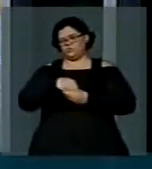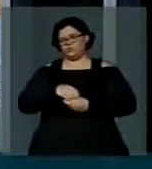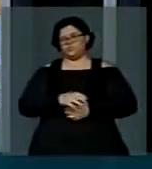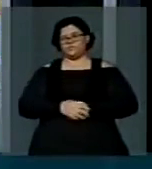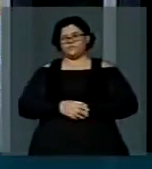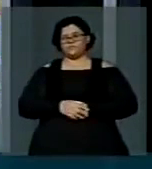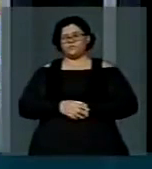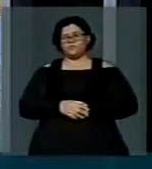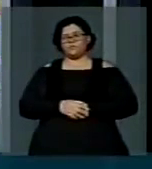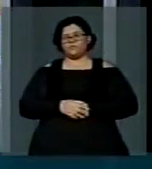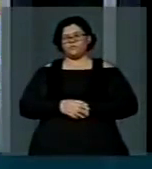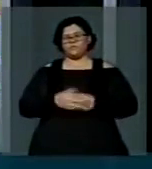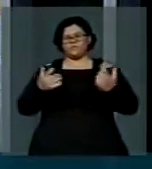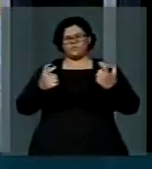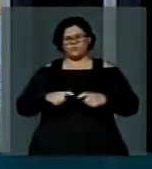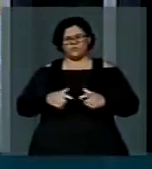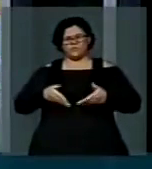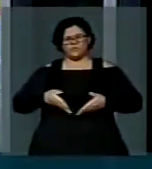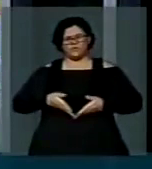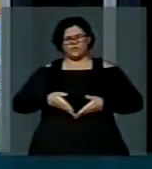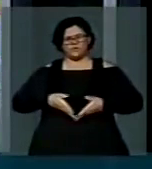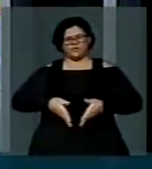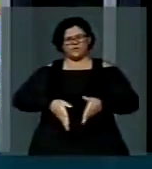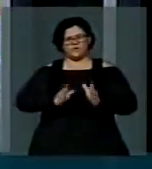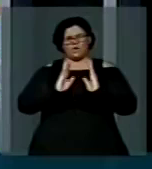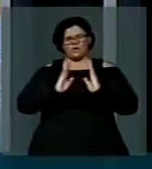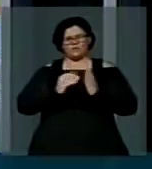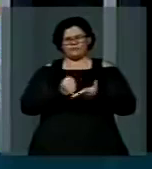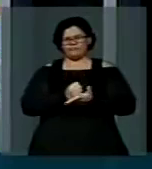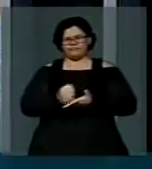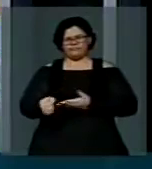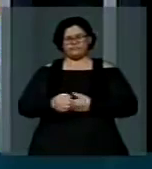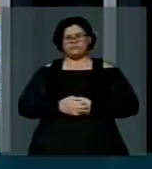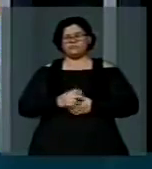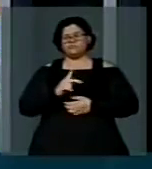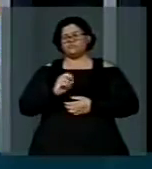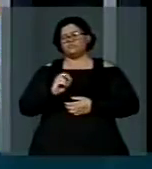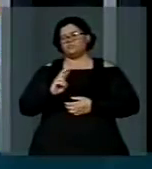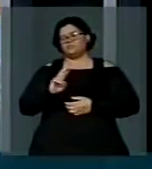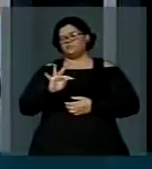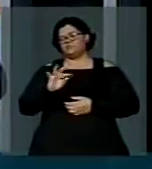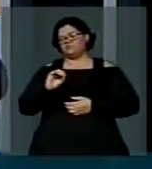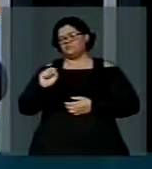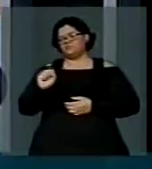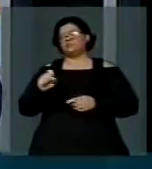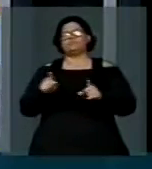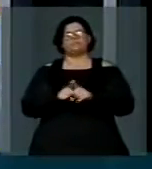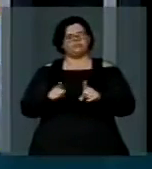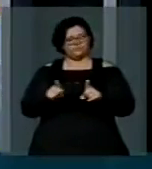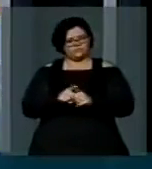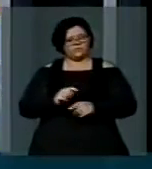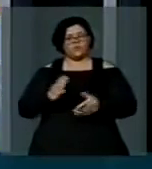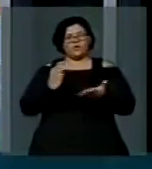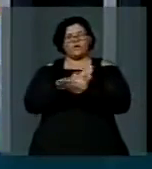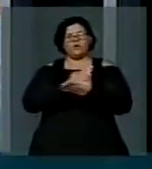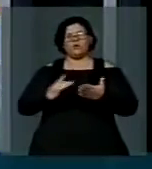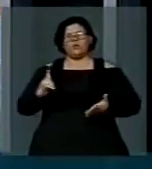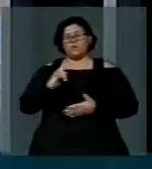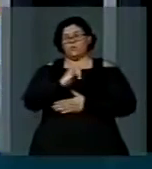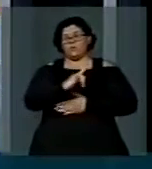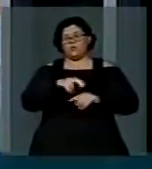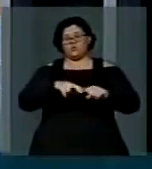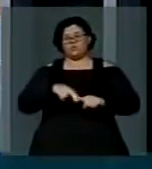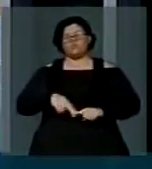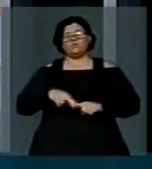As estradas estão sucateadas, portos também. Alguns aeroportos, em função da Copa de